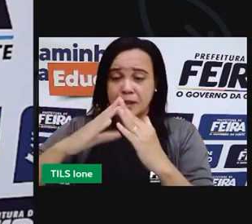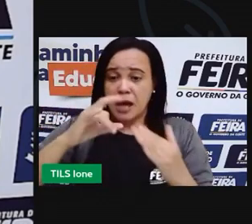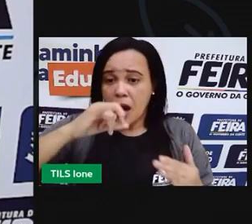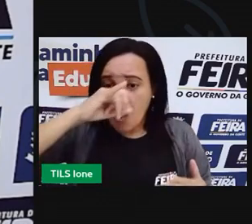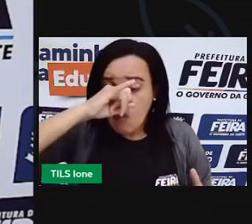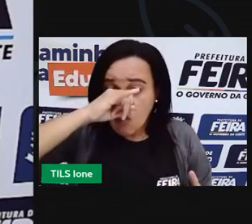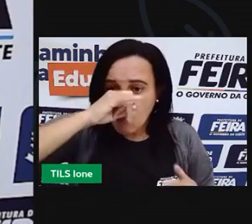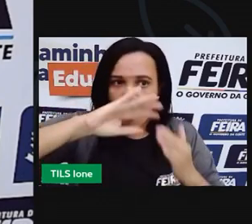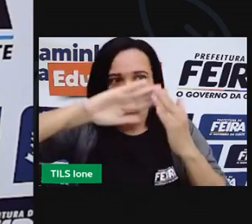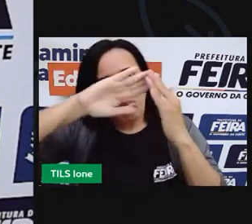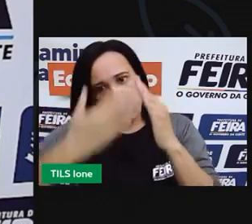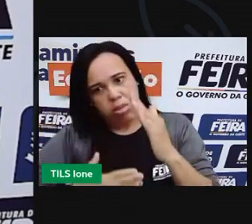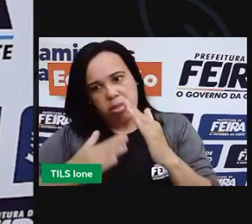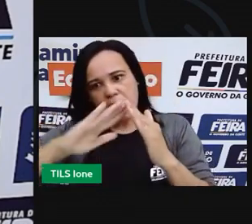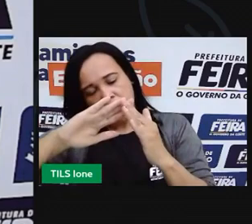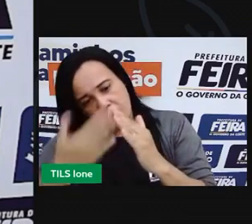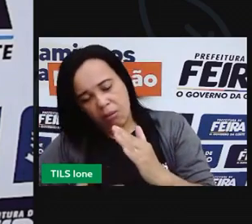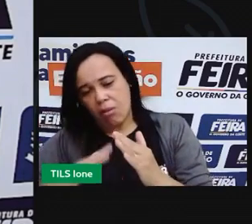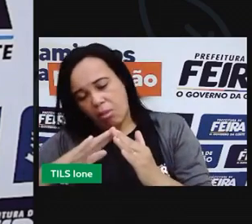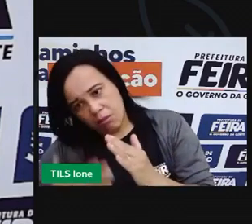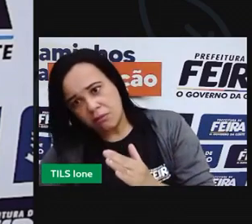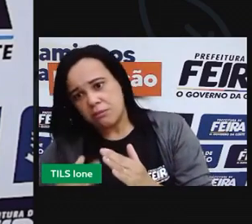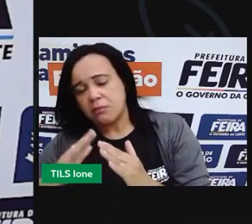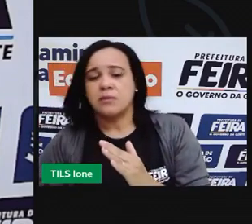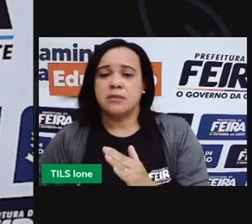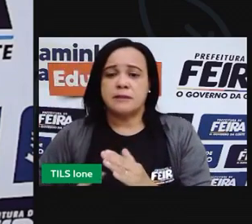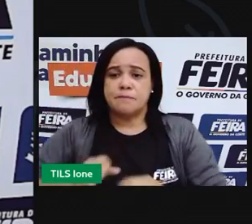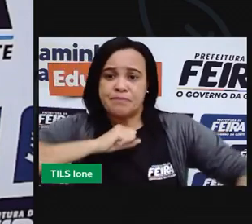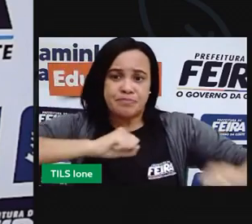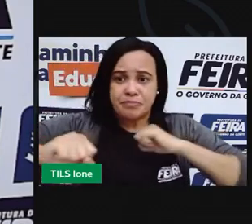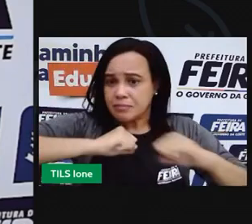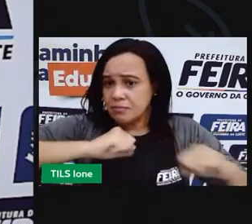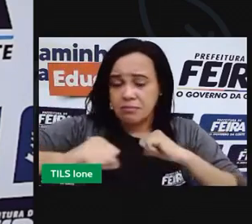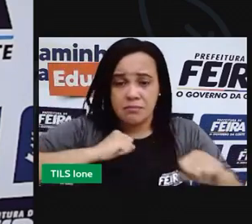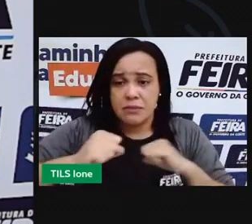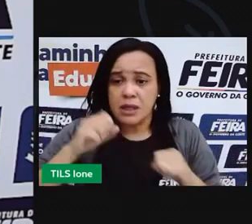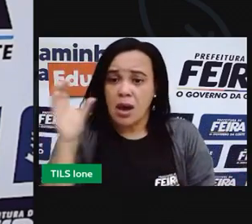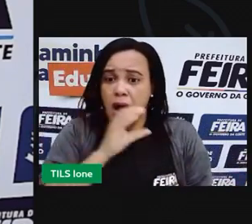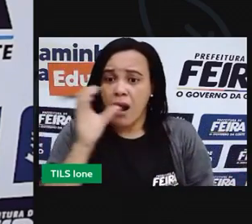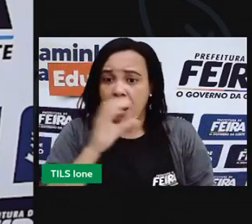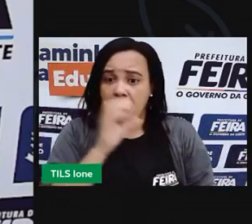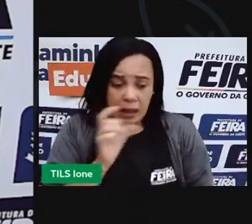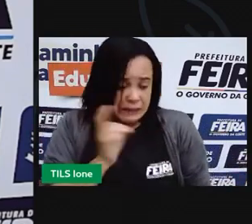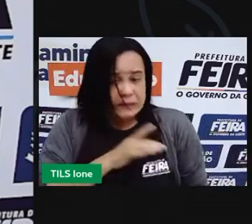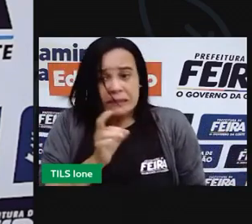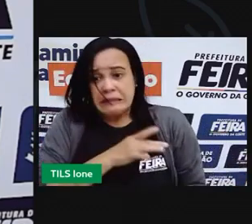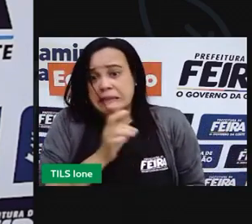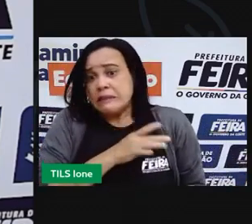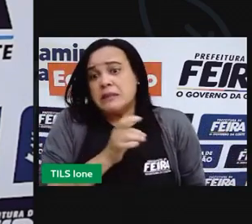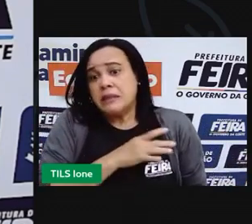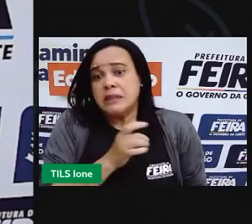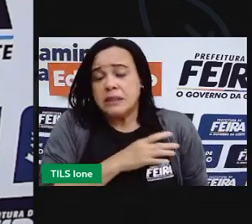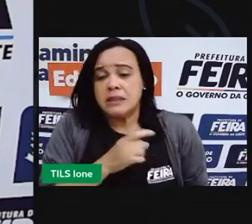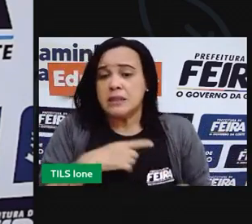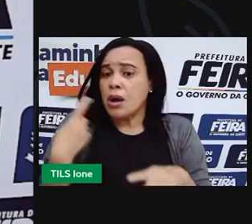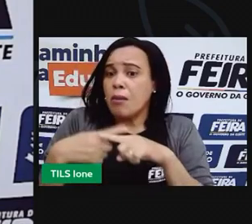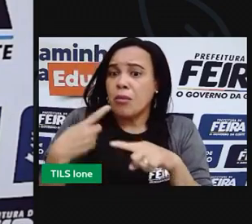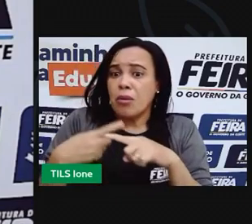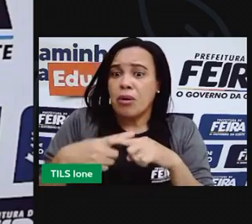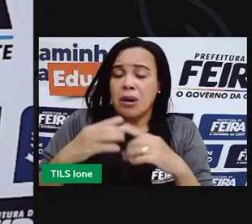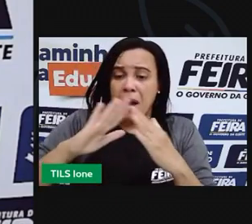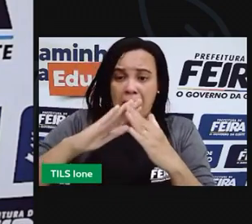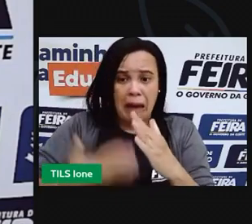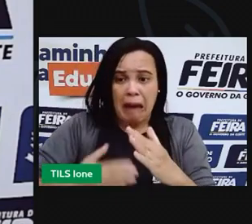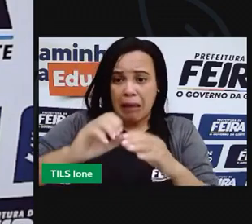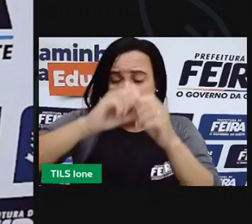sair correndo para ficar junto com o porquinho que tinha feito a casa de madeira. Porque a casa dele estava no chão,